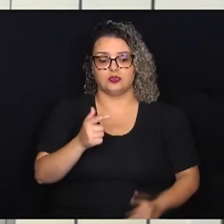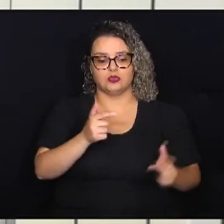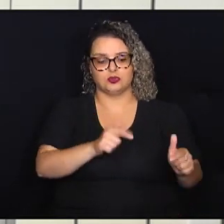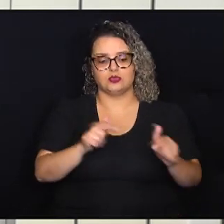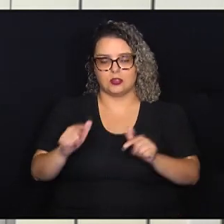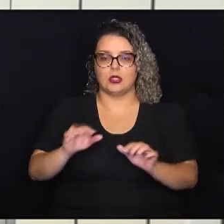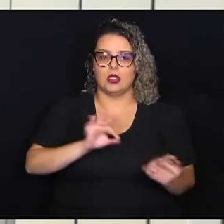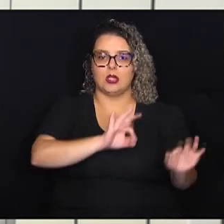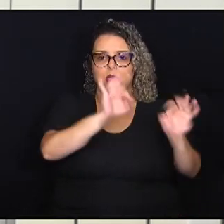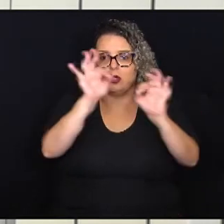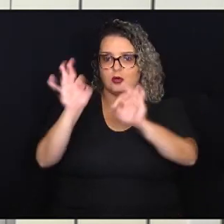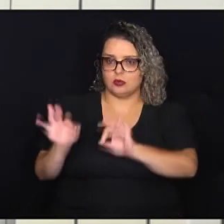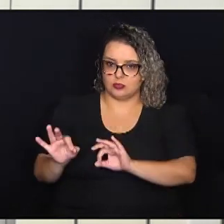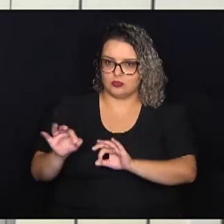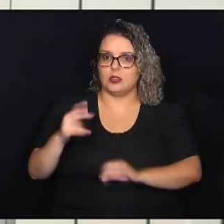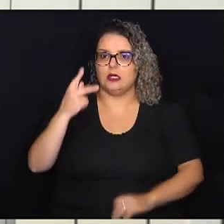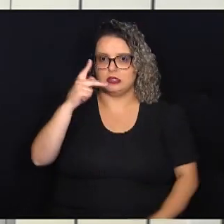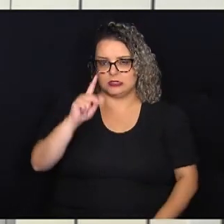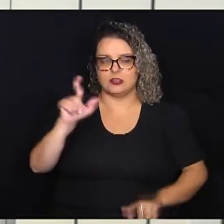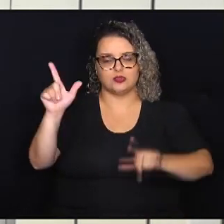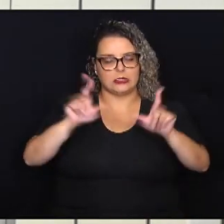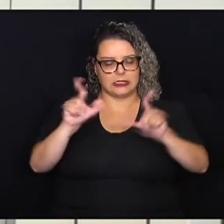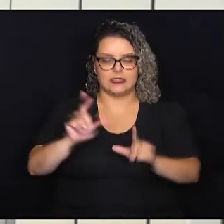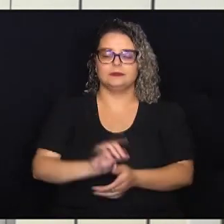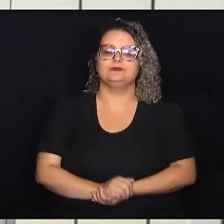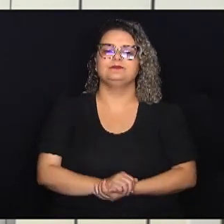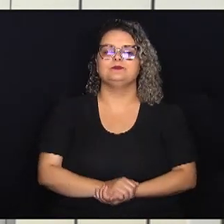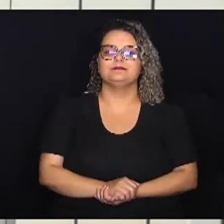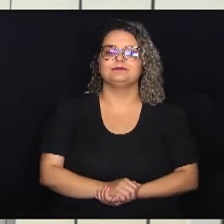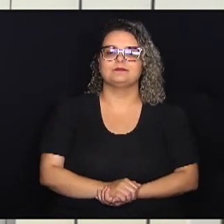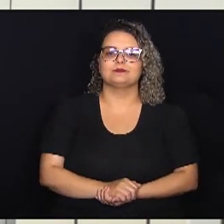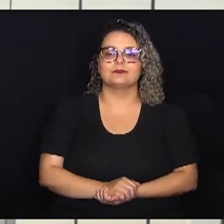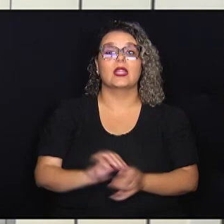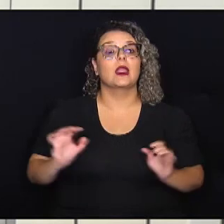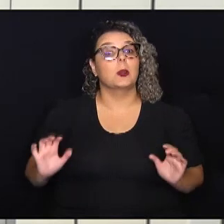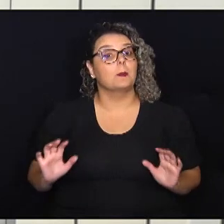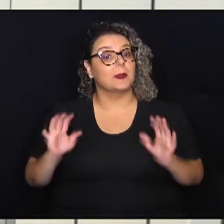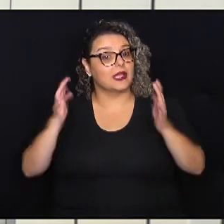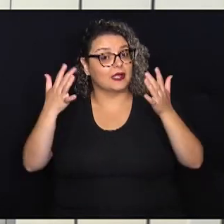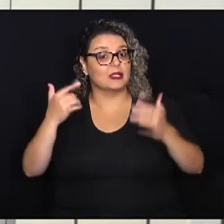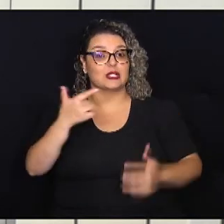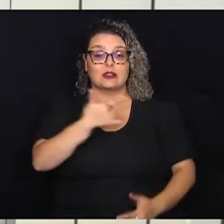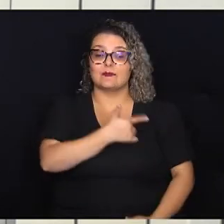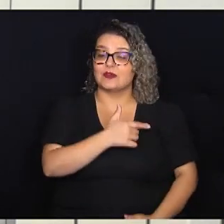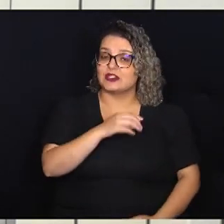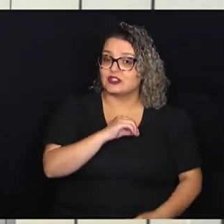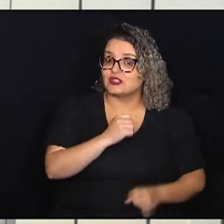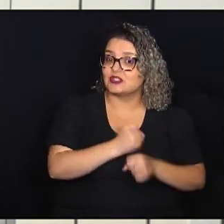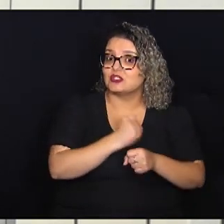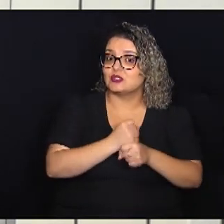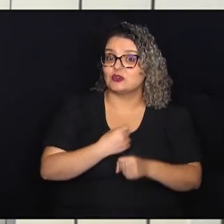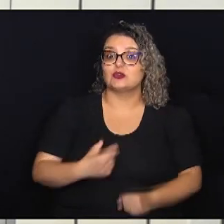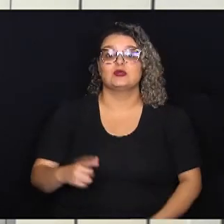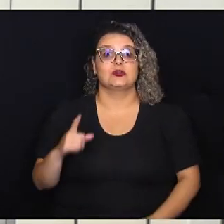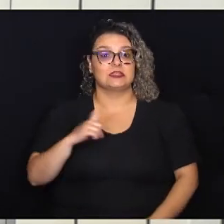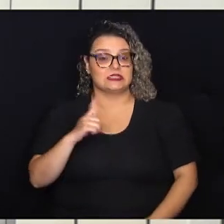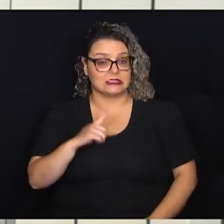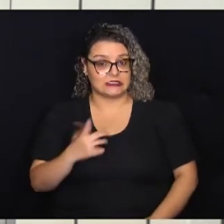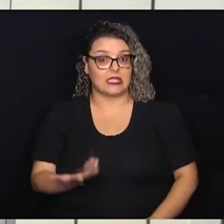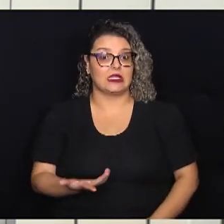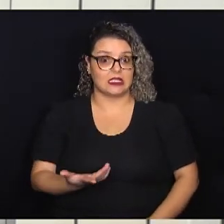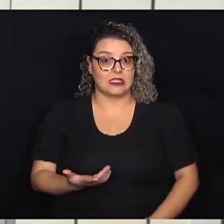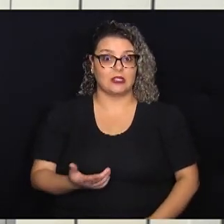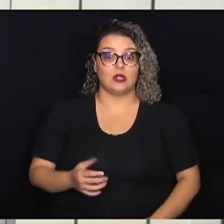acompanha aí na sua tela. E olha só, para comemorar 20 anos de existência, o projeto